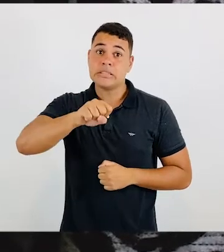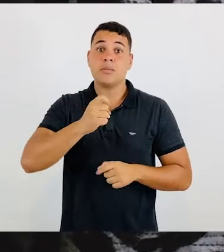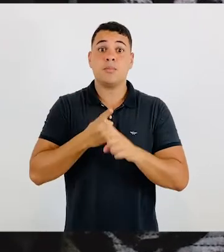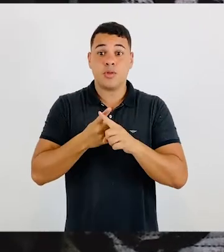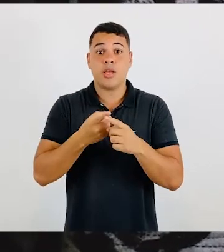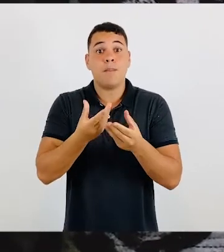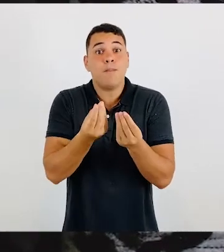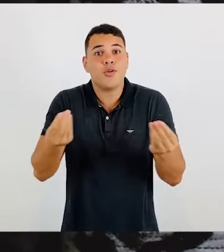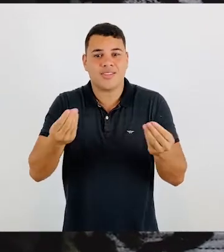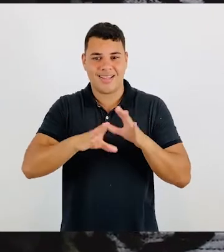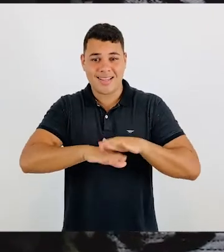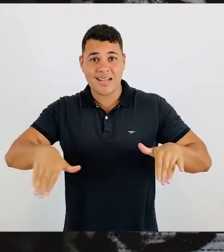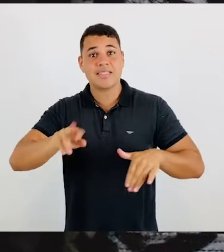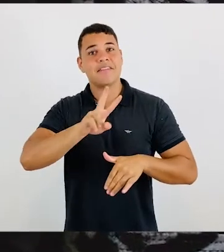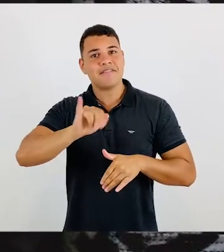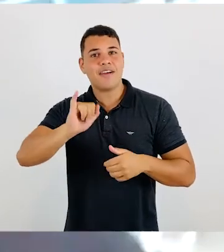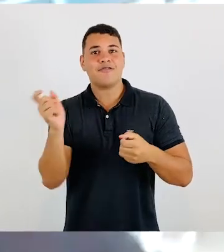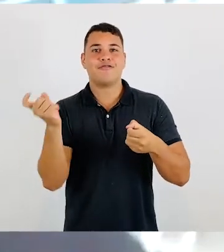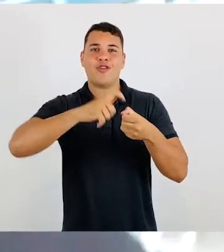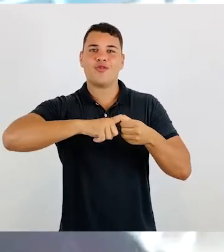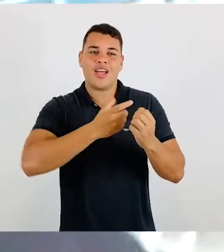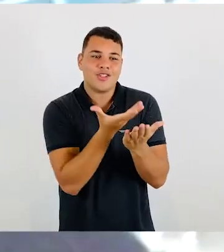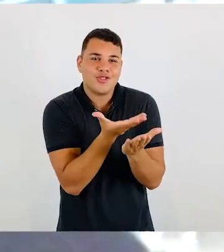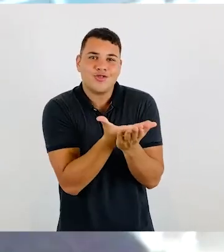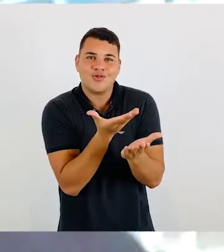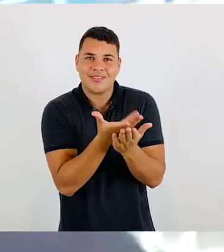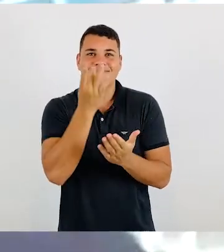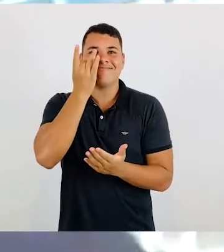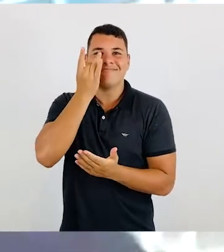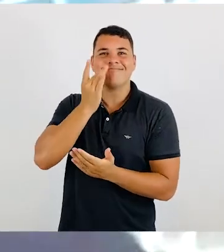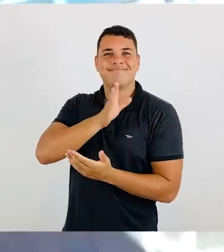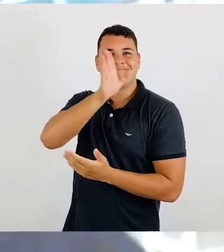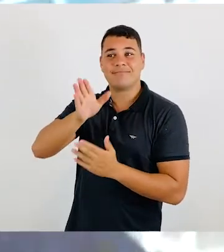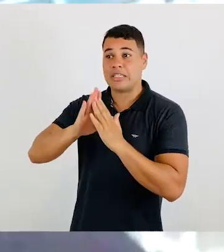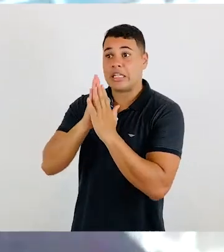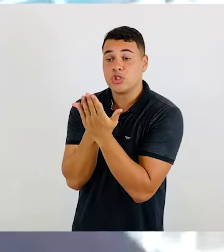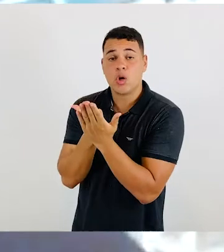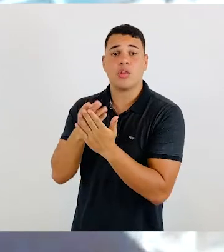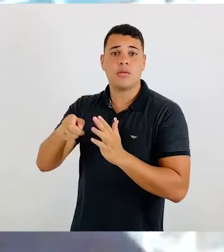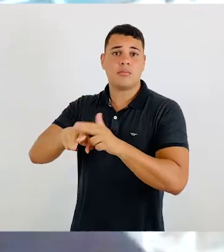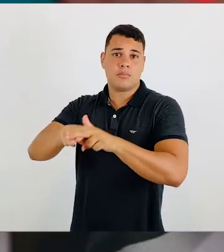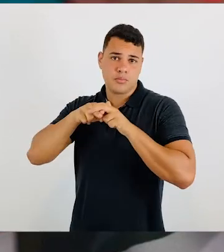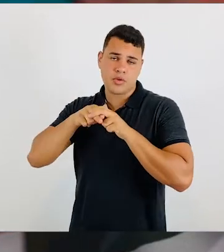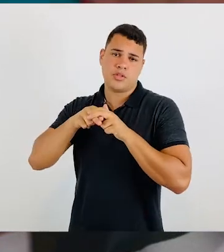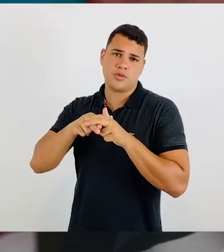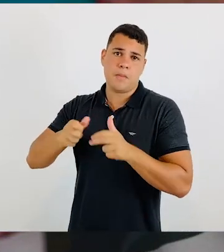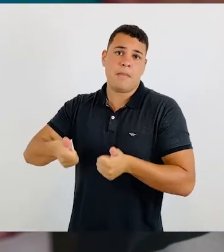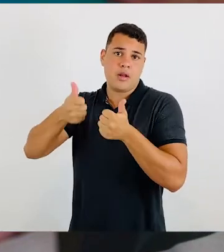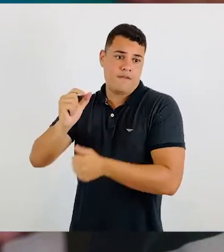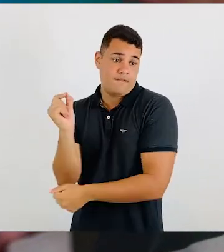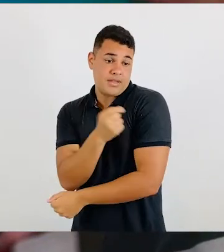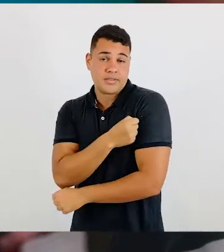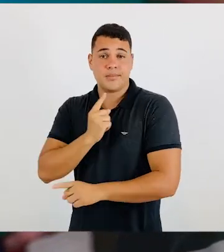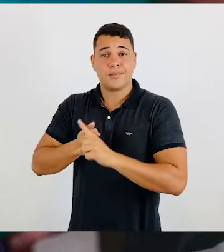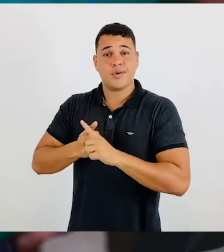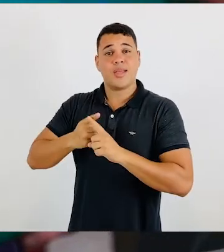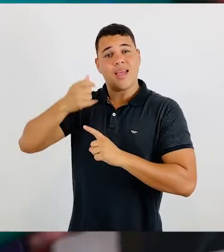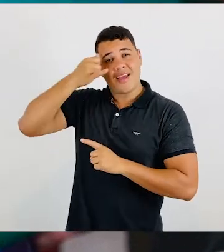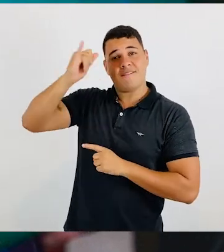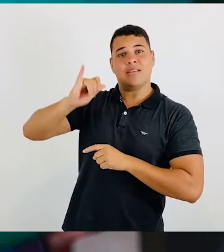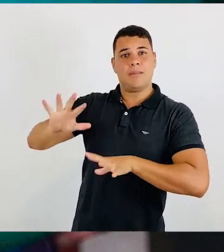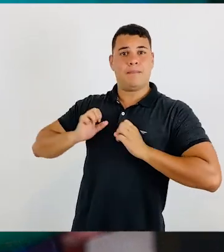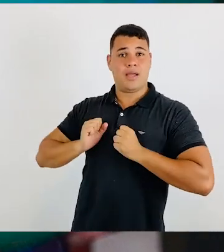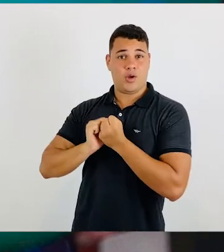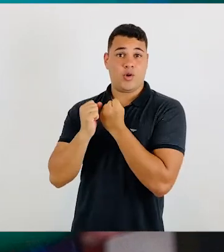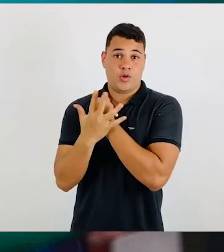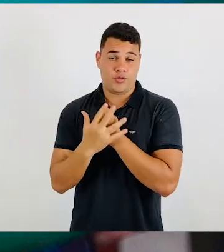presenciais, muitas delas sem se vacinar. A Covid é um problema sério de saúde, sim, para a criança também. Dentre